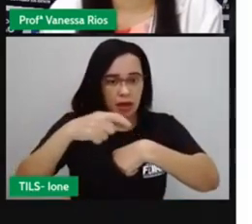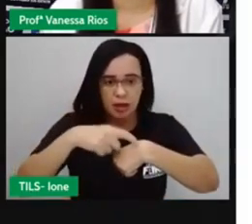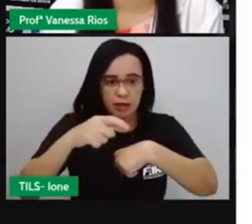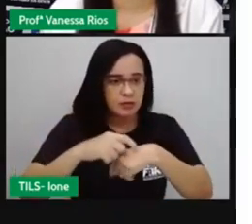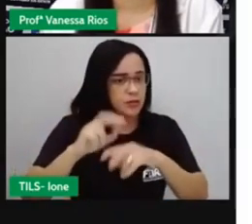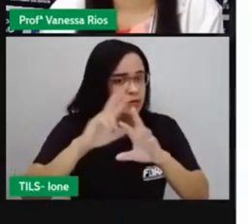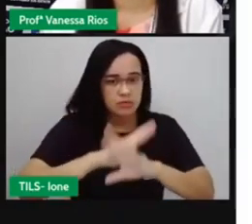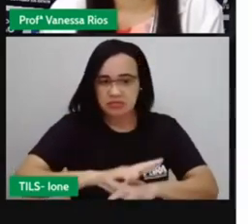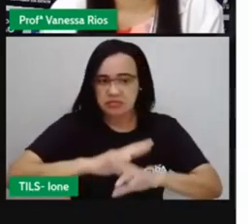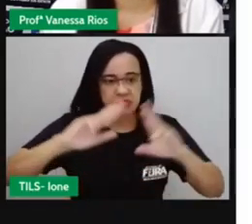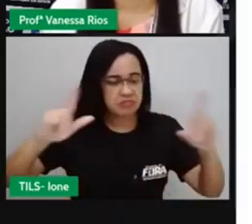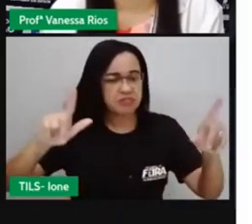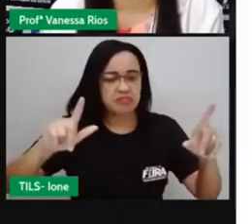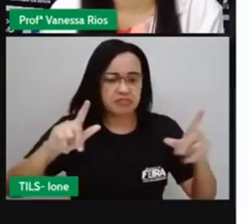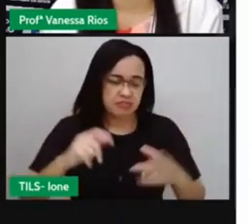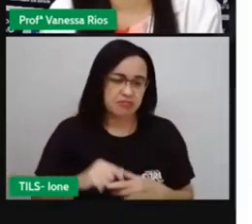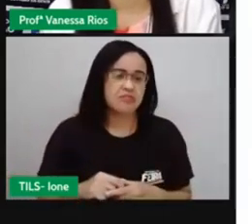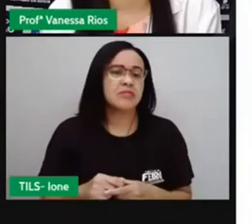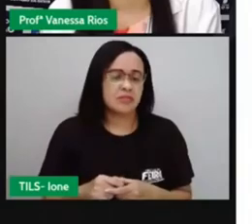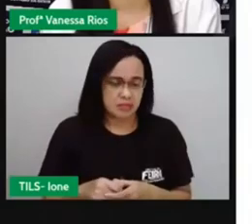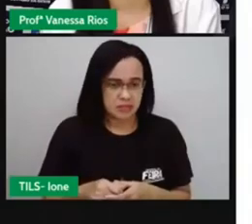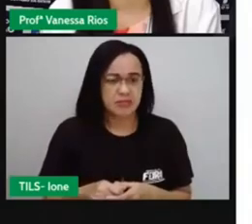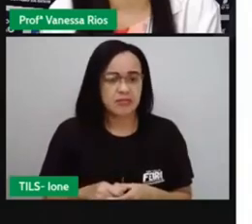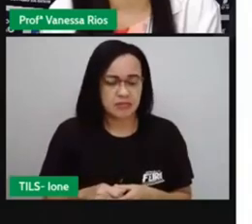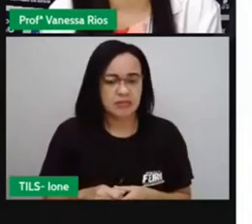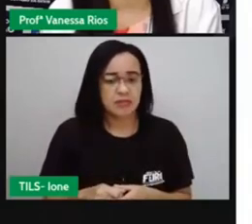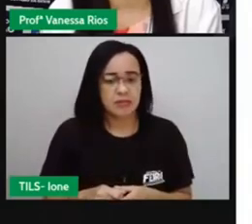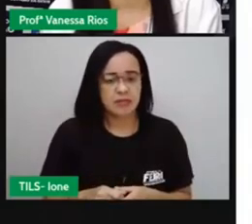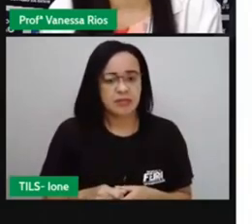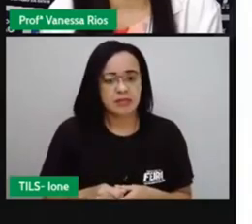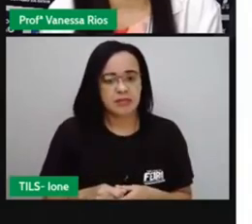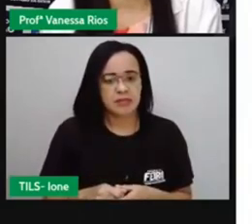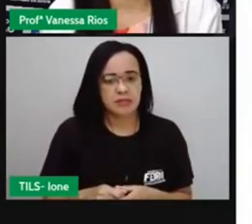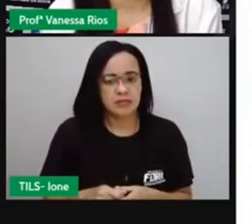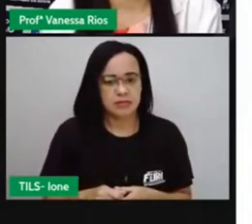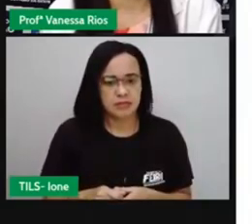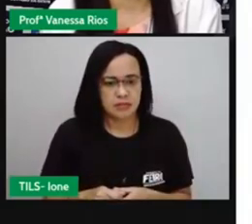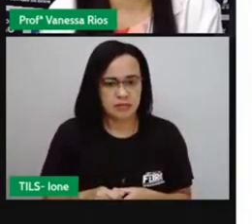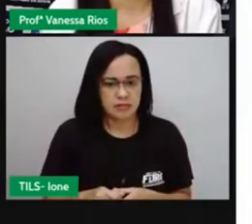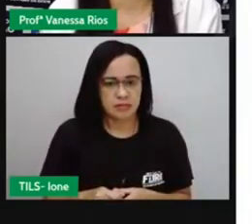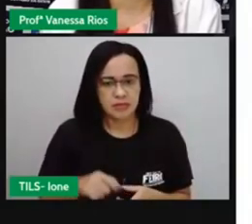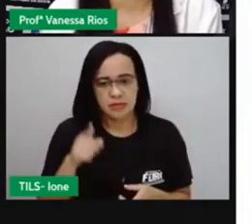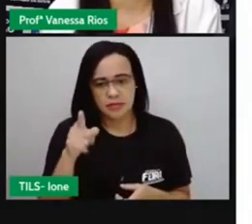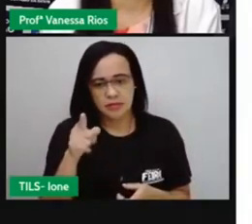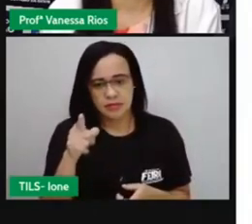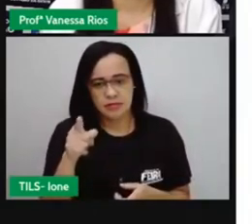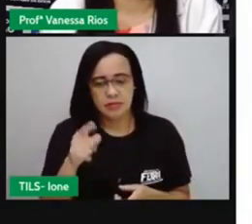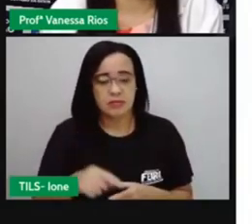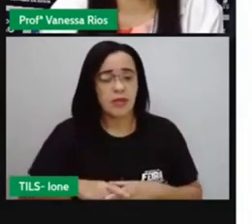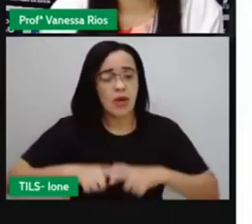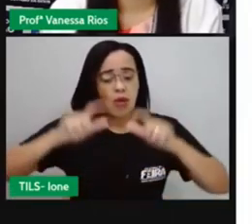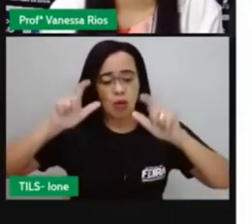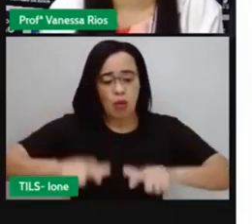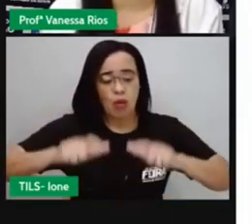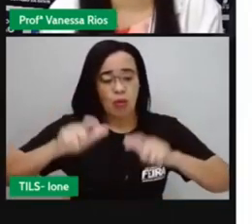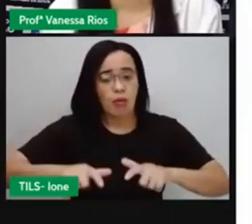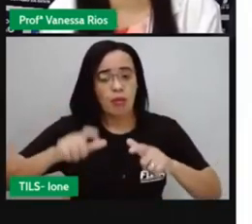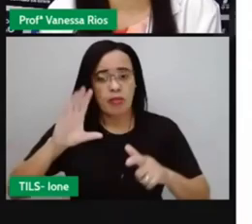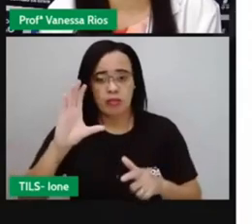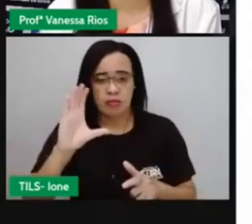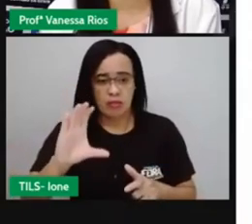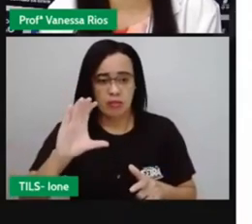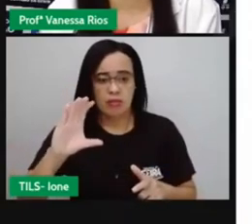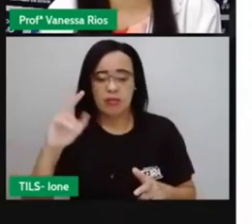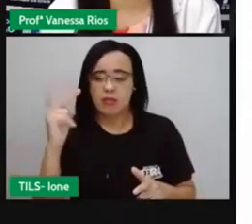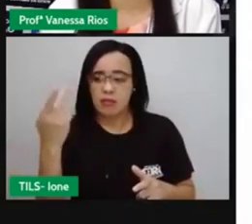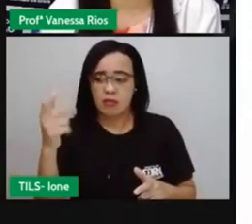denominadas de atemporais e universais. Já a charge são situadas no tempo e no